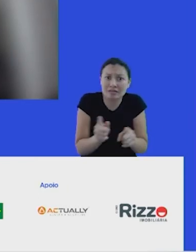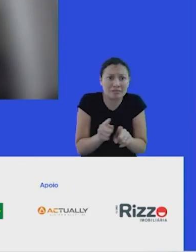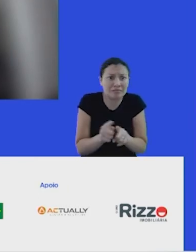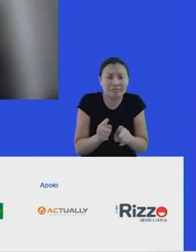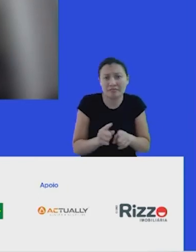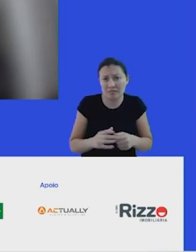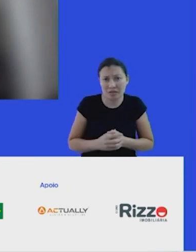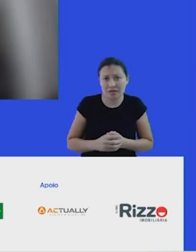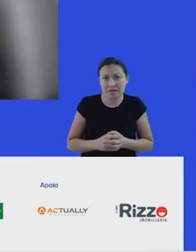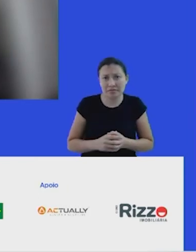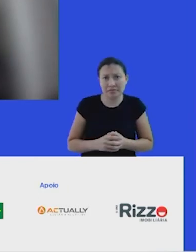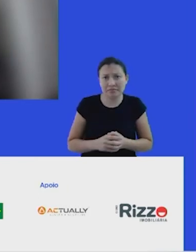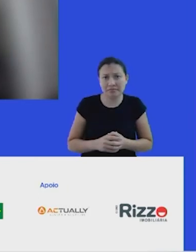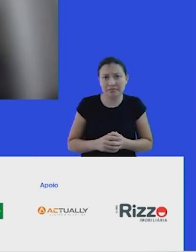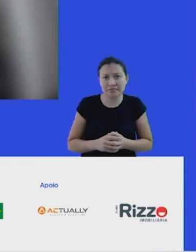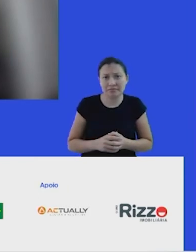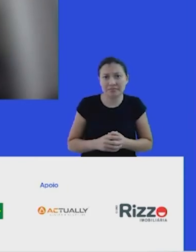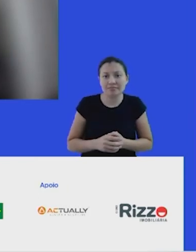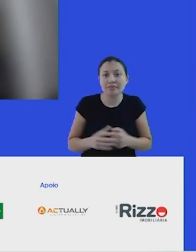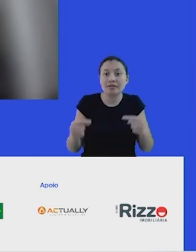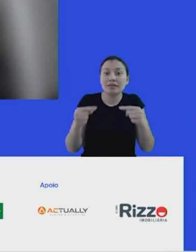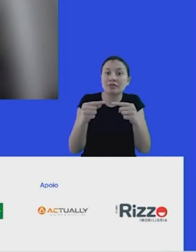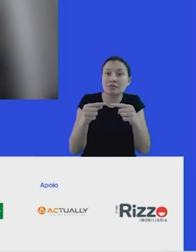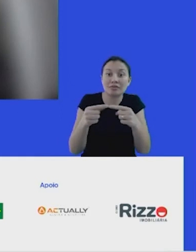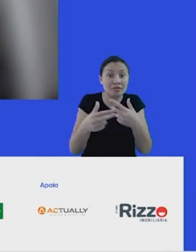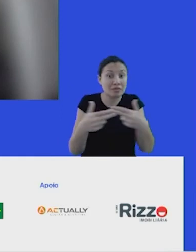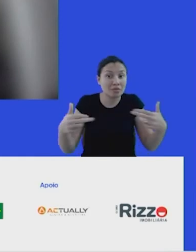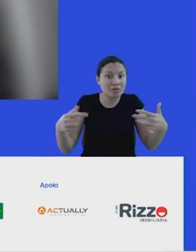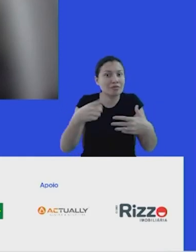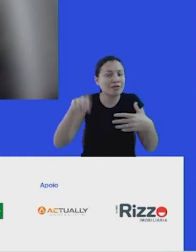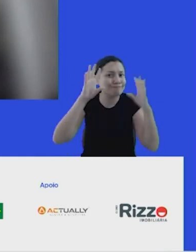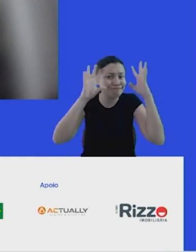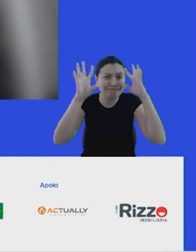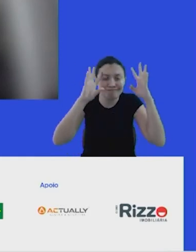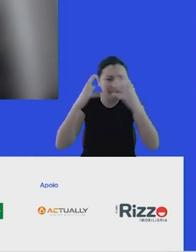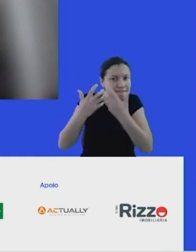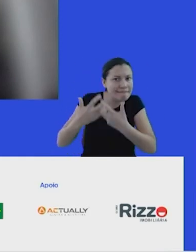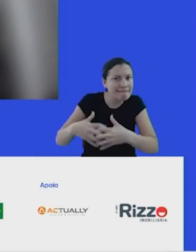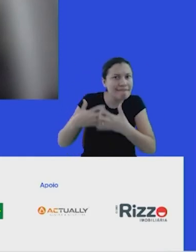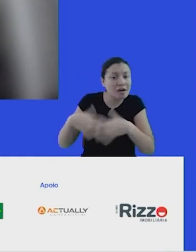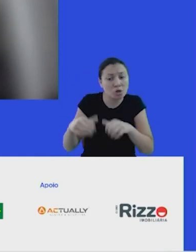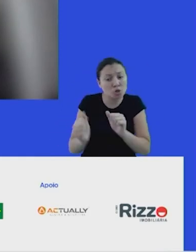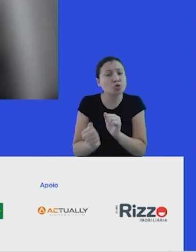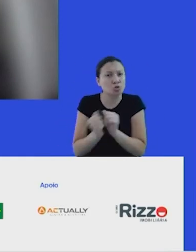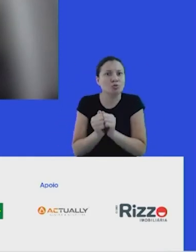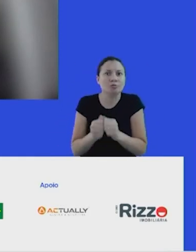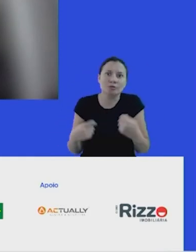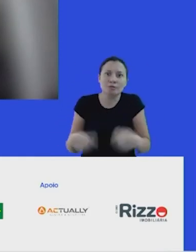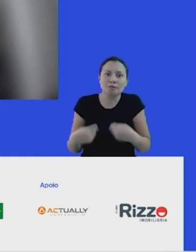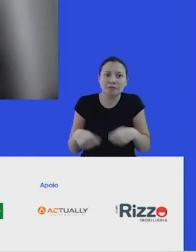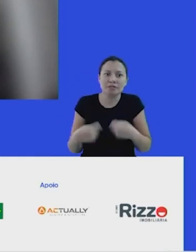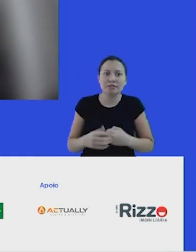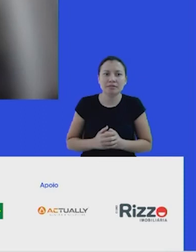ótica que você quiser, mas essas são as coisas que nós precisamos repensar juntos. Acho que é importante essa convocatória do com,